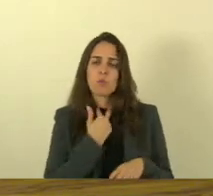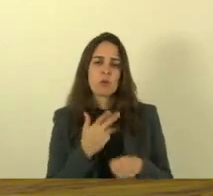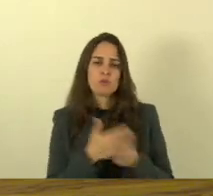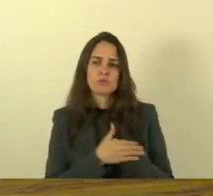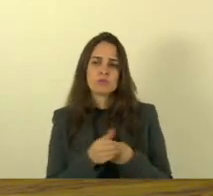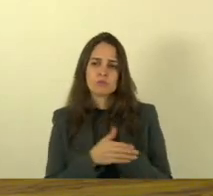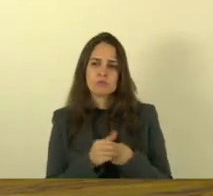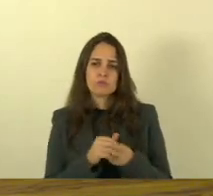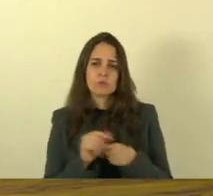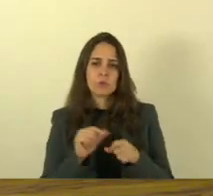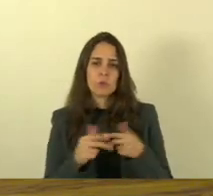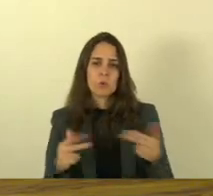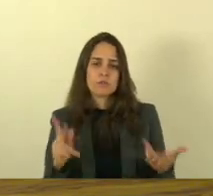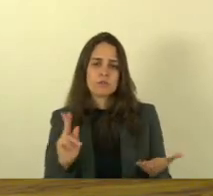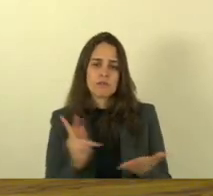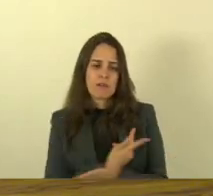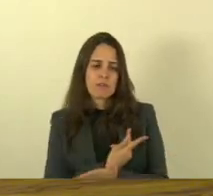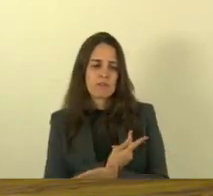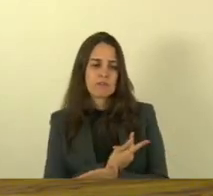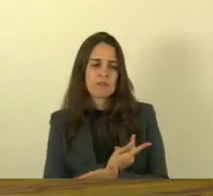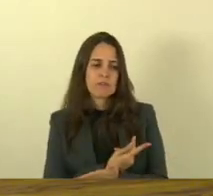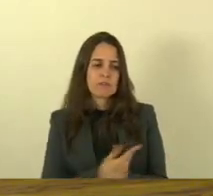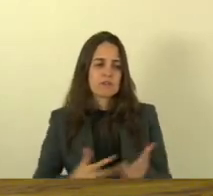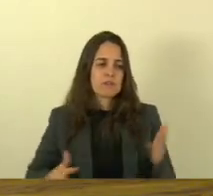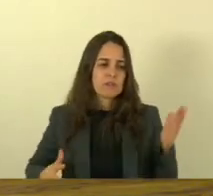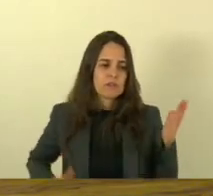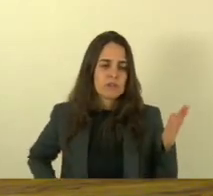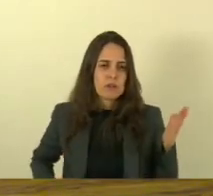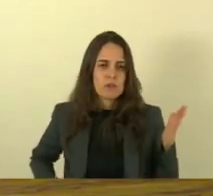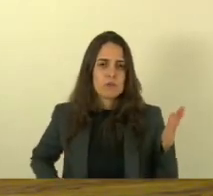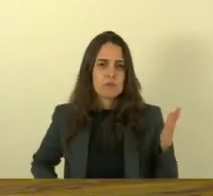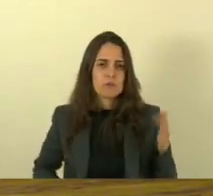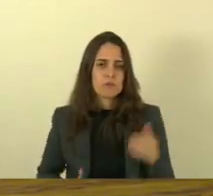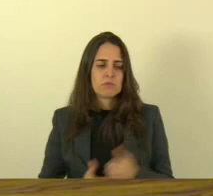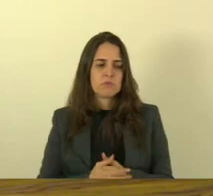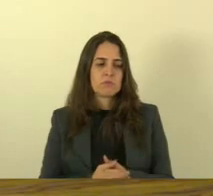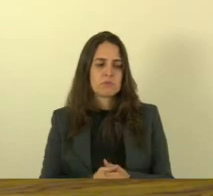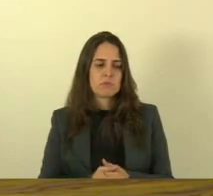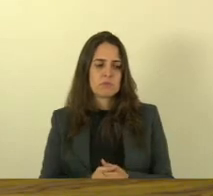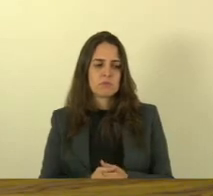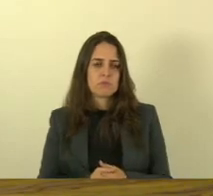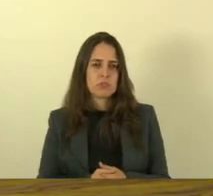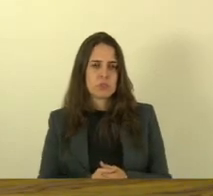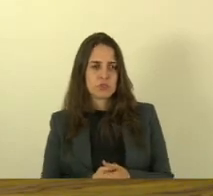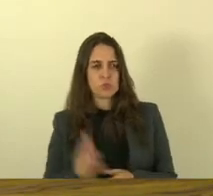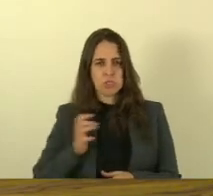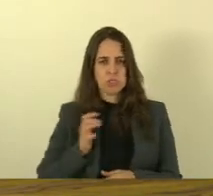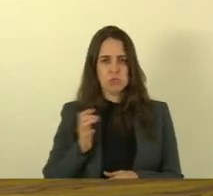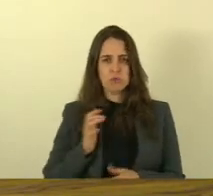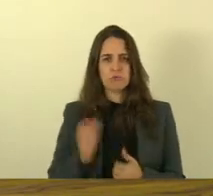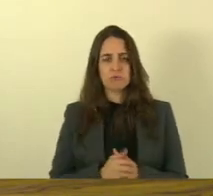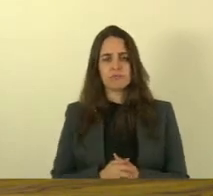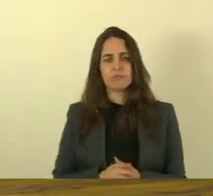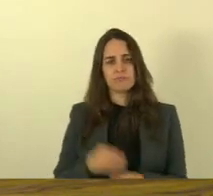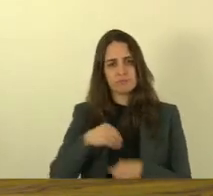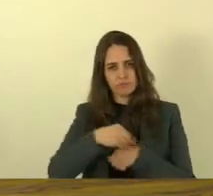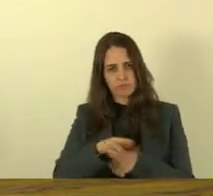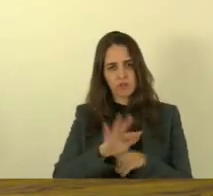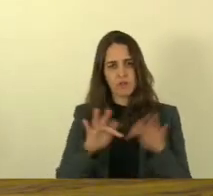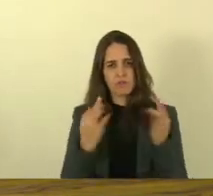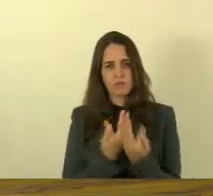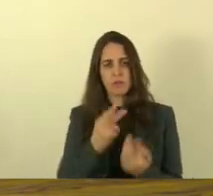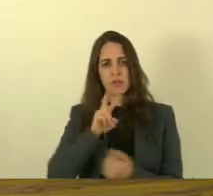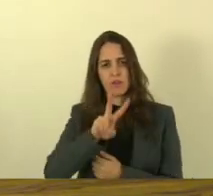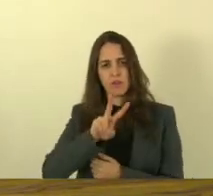maracutaia e muito menos bandido do colarinho verde fica aqui o recado para a família Vila Fortes aqui